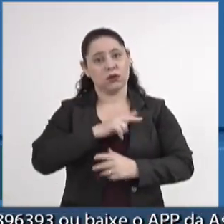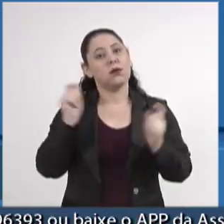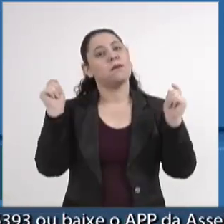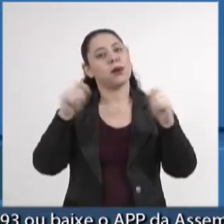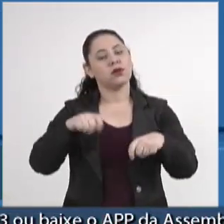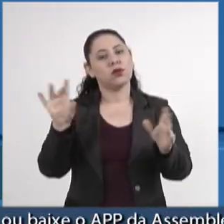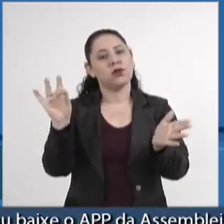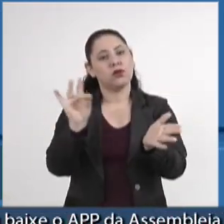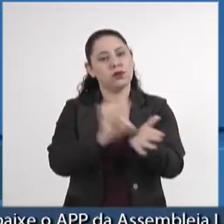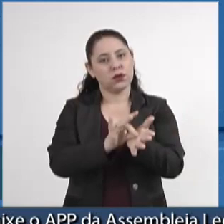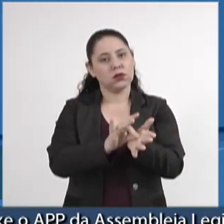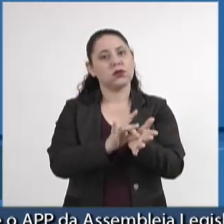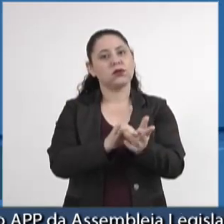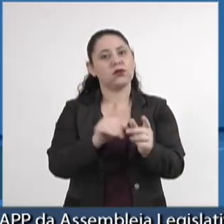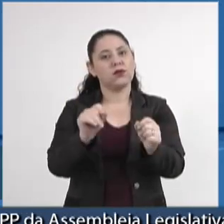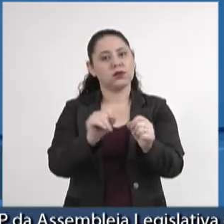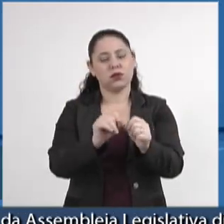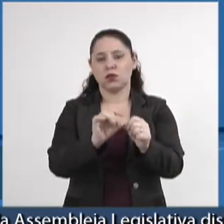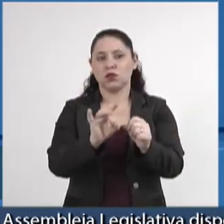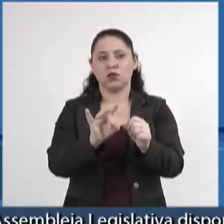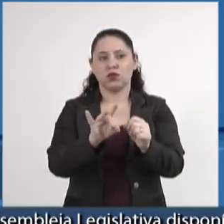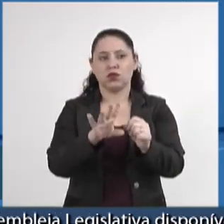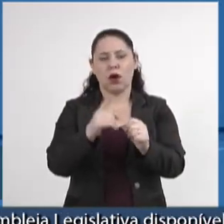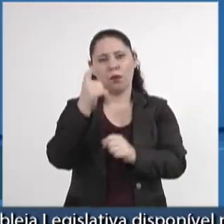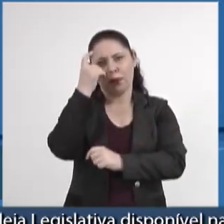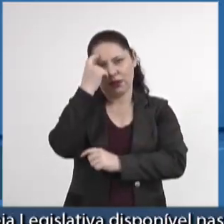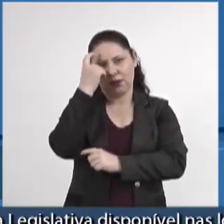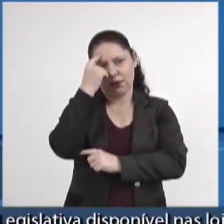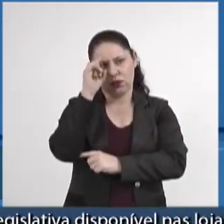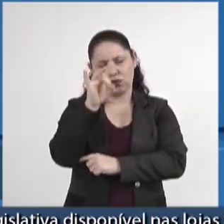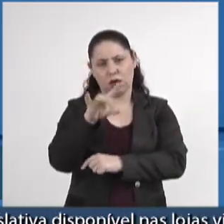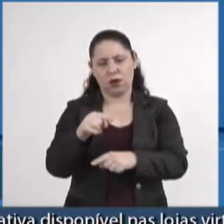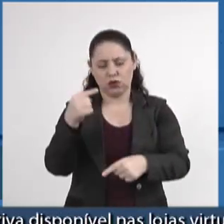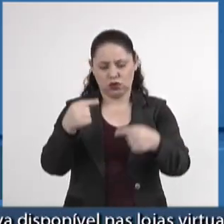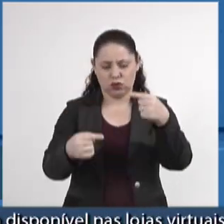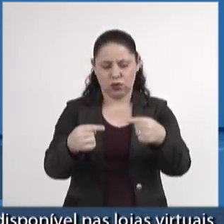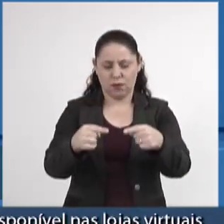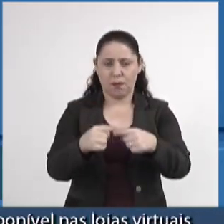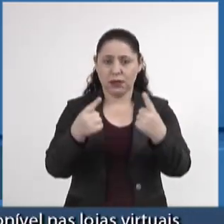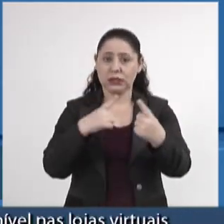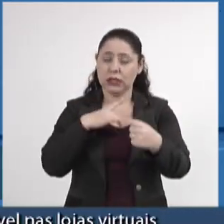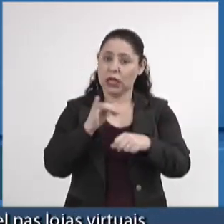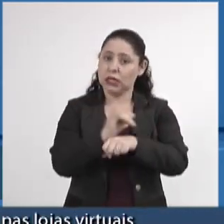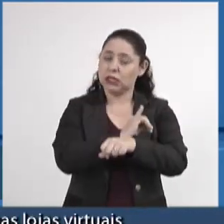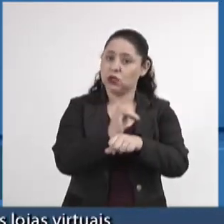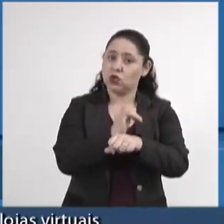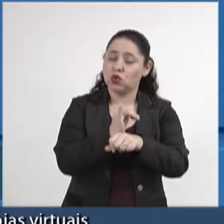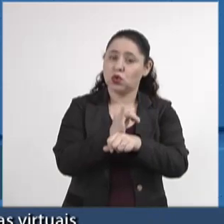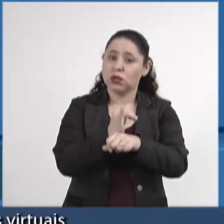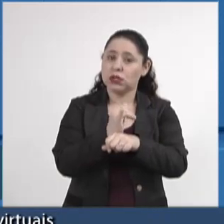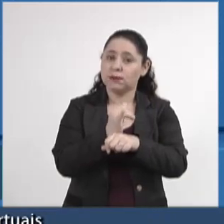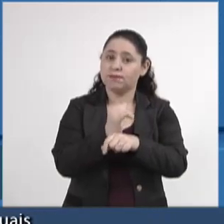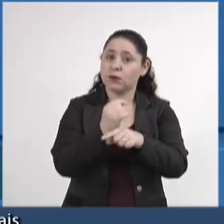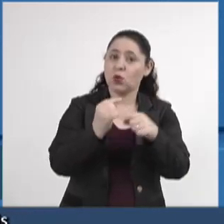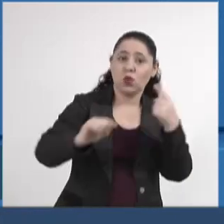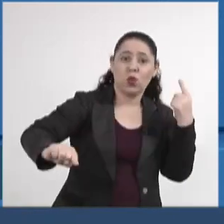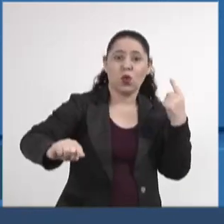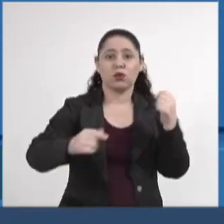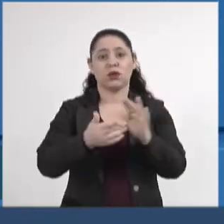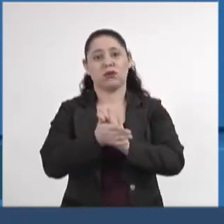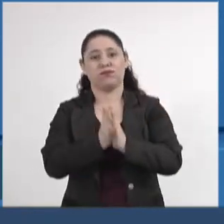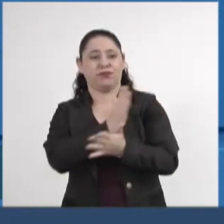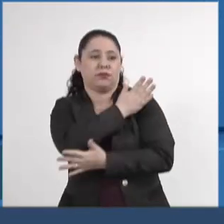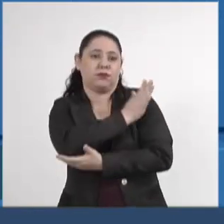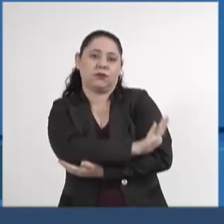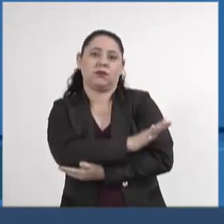realmente fazer, não só a reflexão, mas termos atitudes antirracistas. É importante